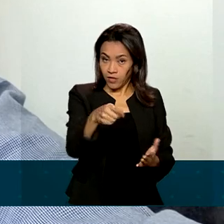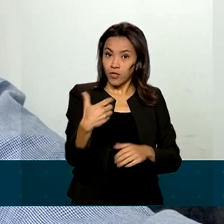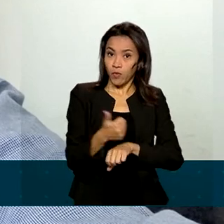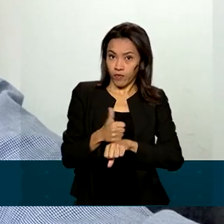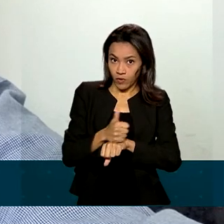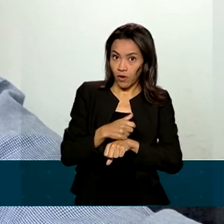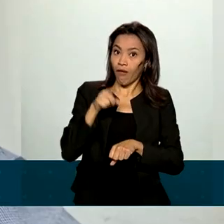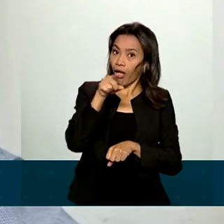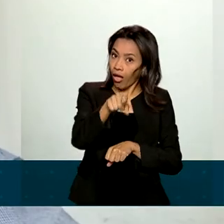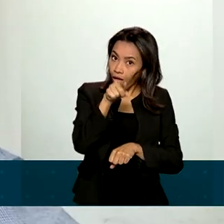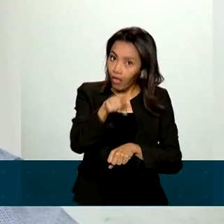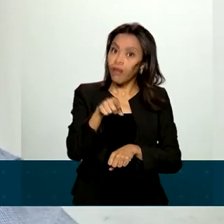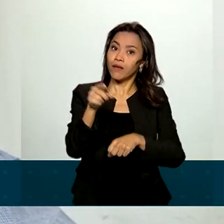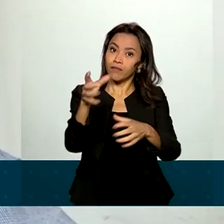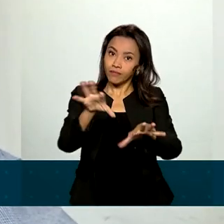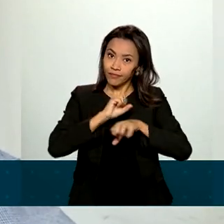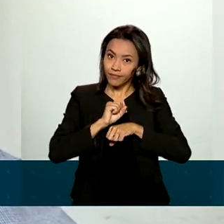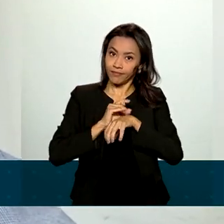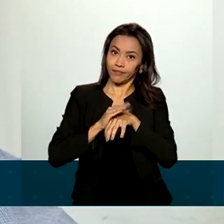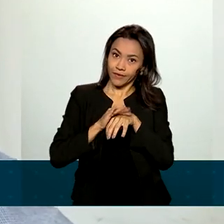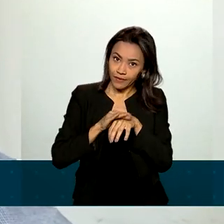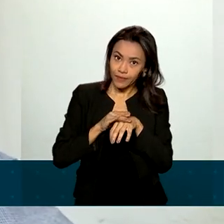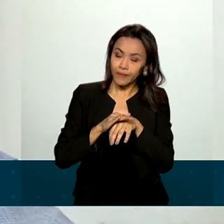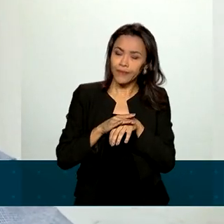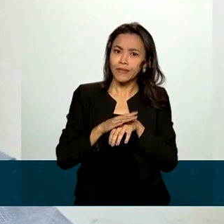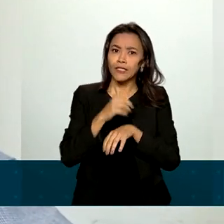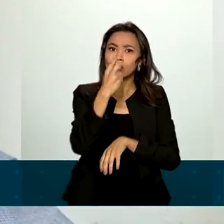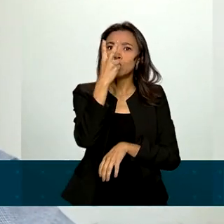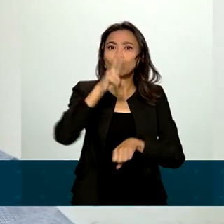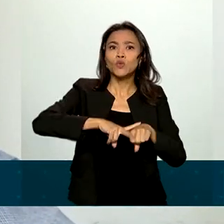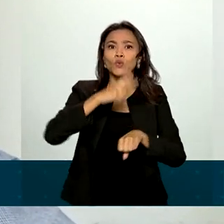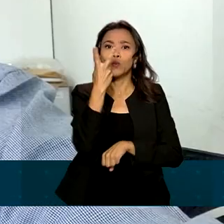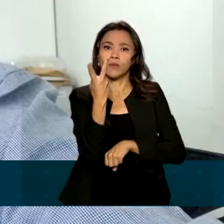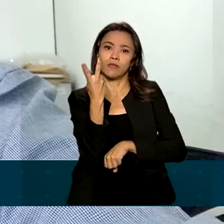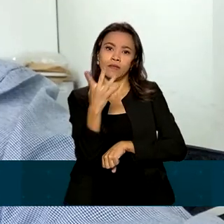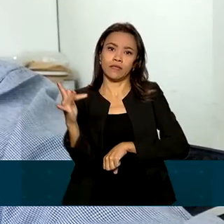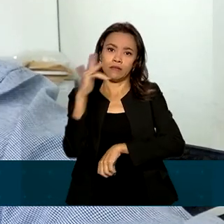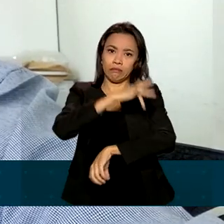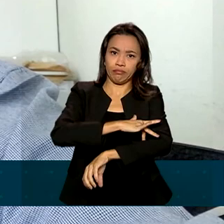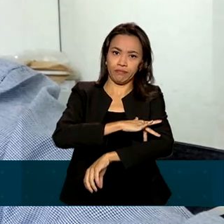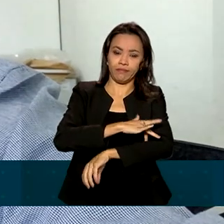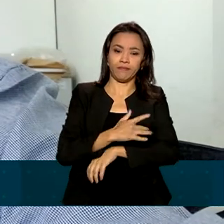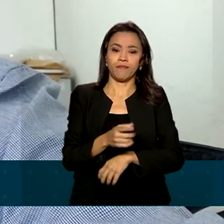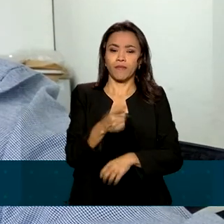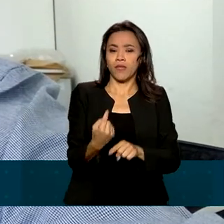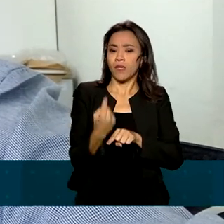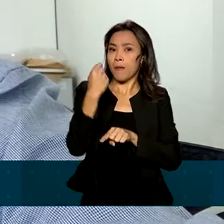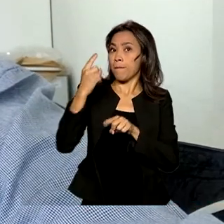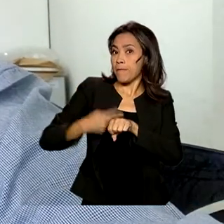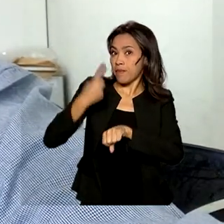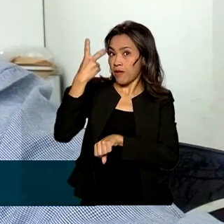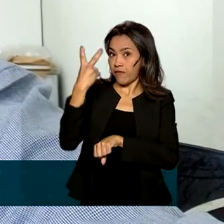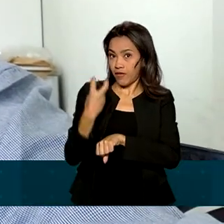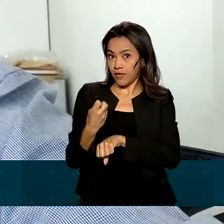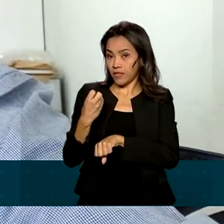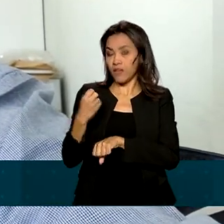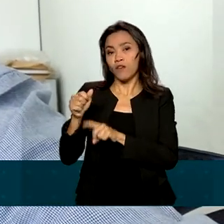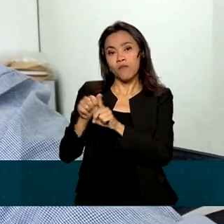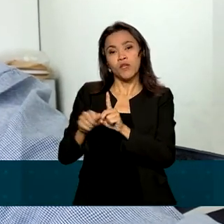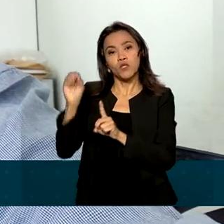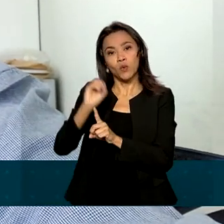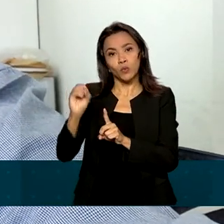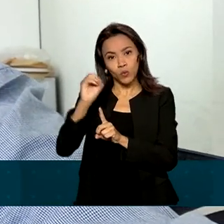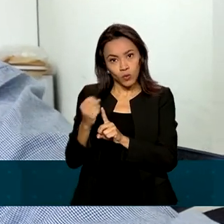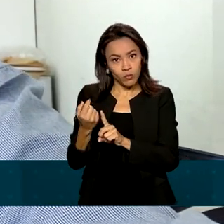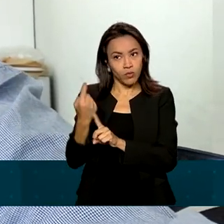fez parte dessa estatística. Pegou dengue duas vezes. A primeira vez foi em outubro de 2020, quando eu tive